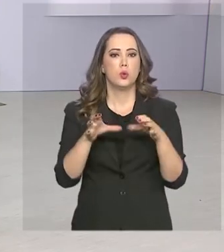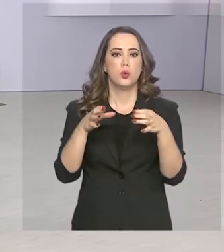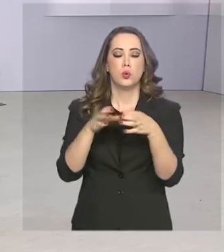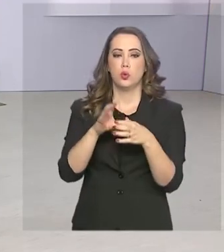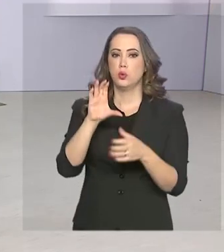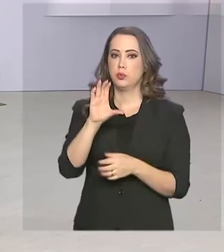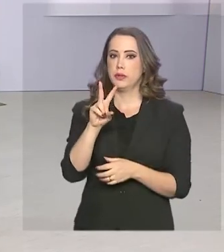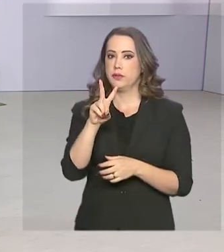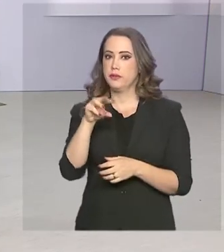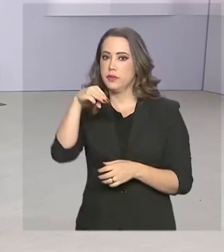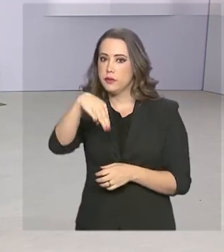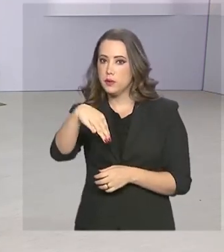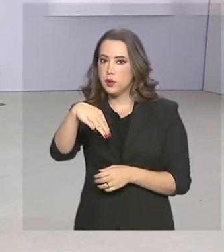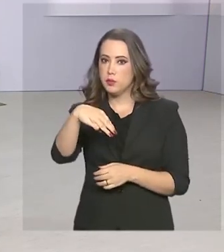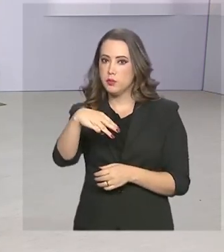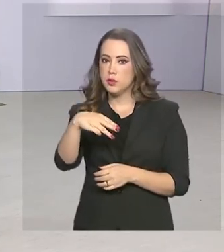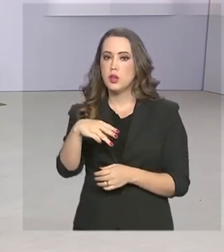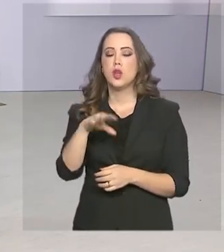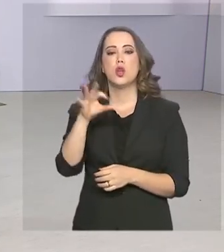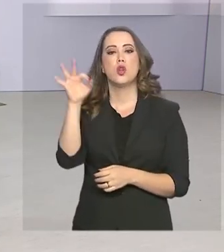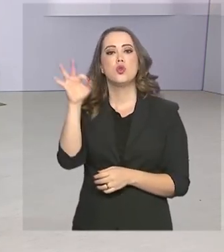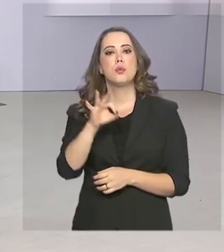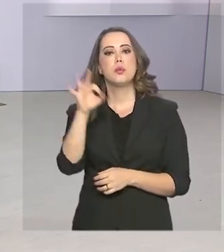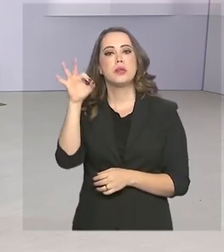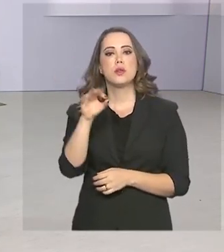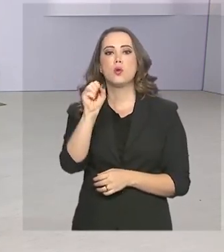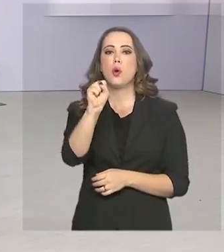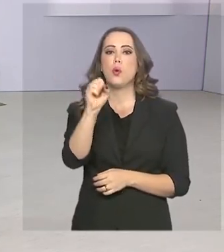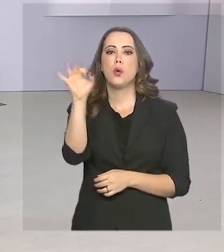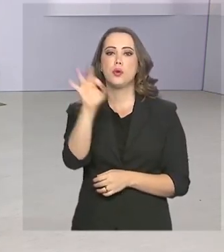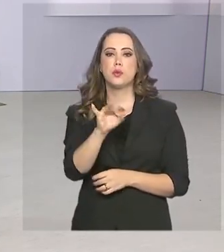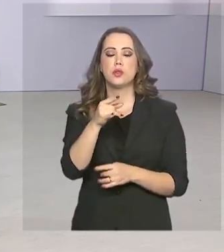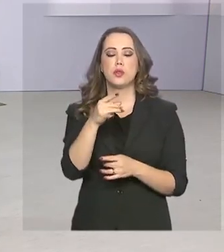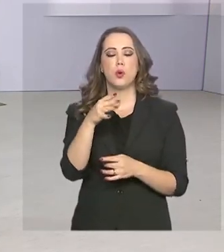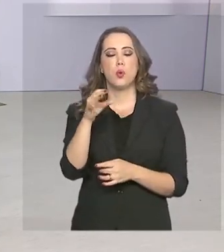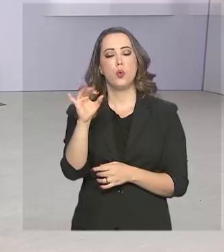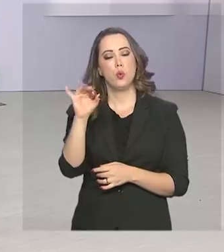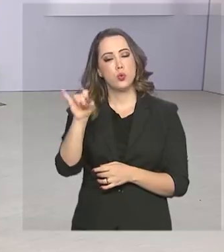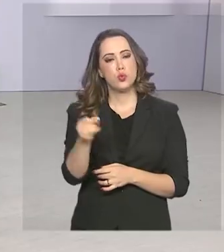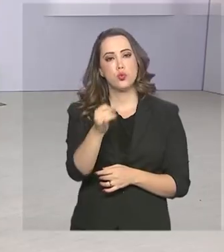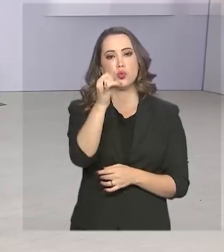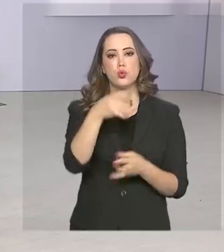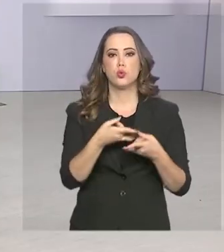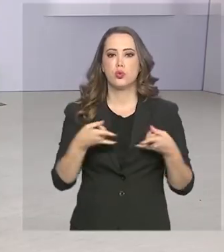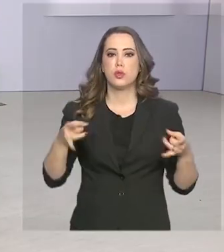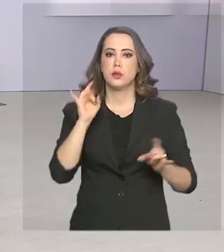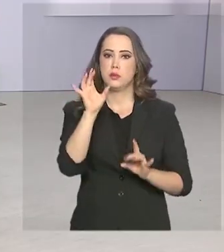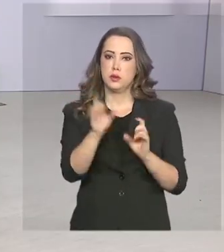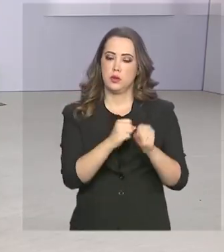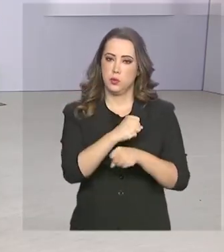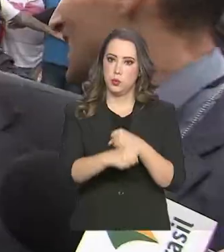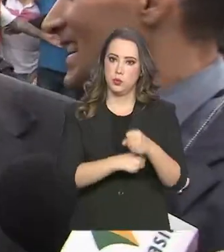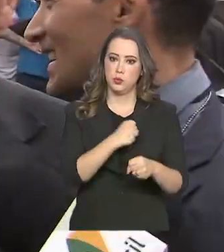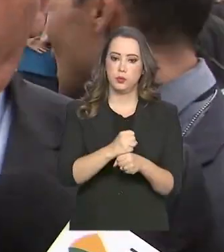Valores Mobiliários, CVM, de fixar em 8% os juros do cheque especial a partir do ano que vem.